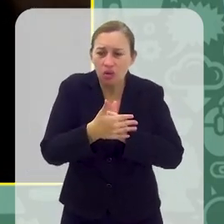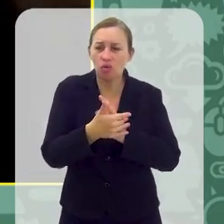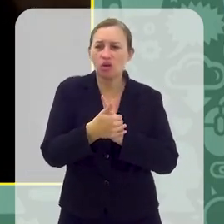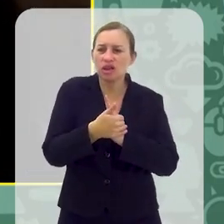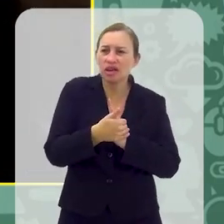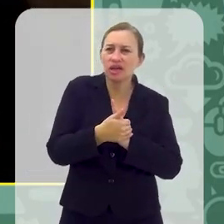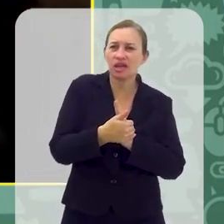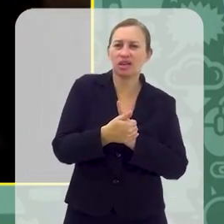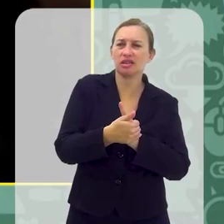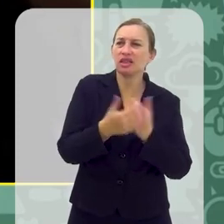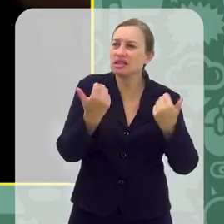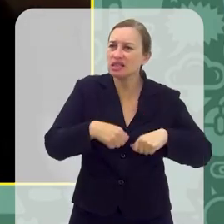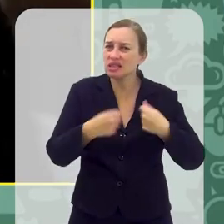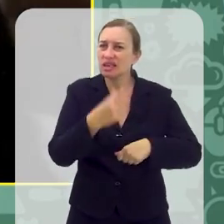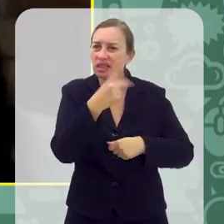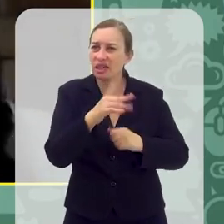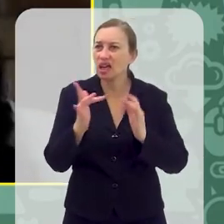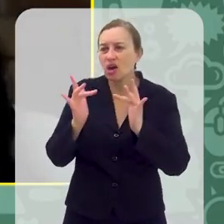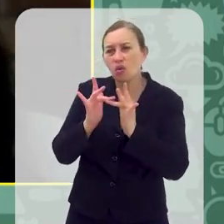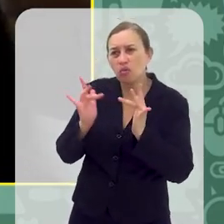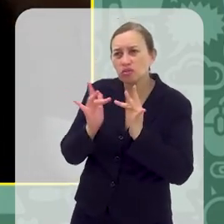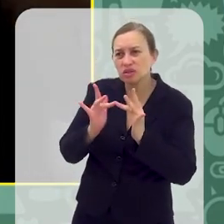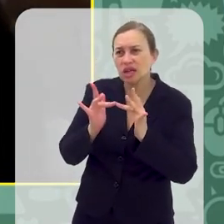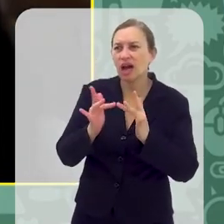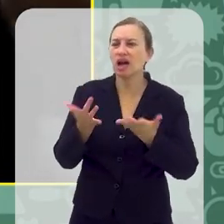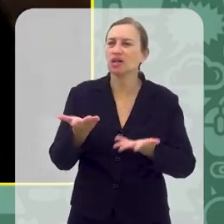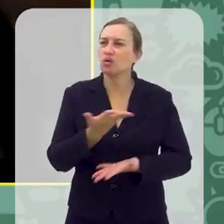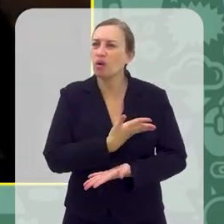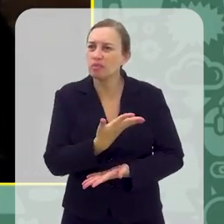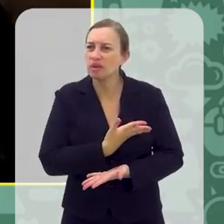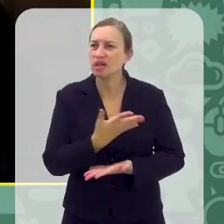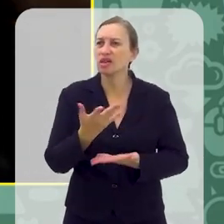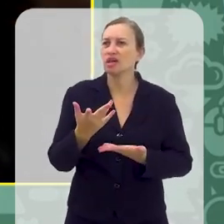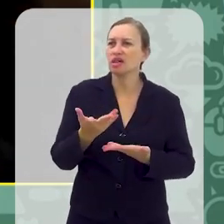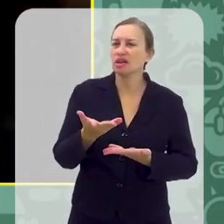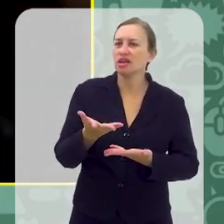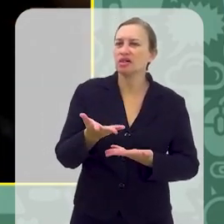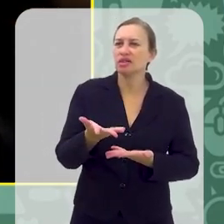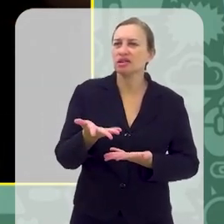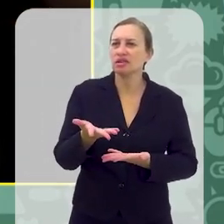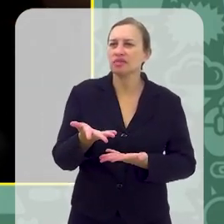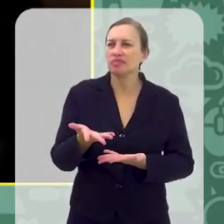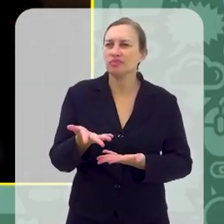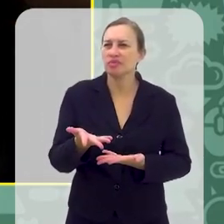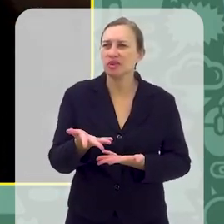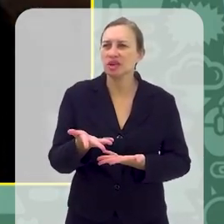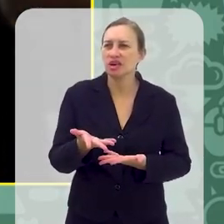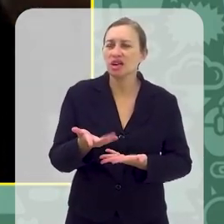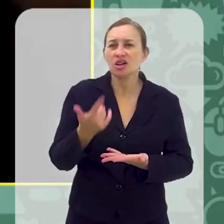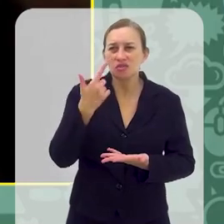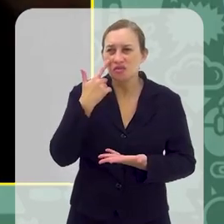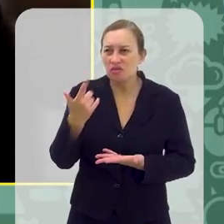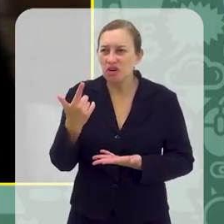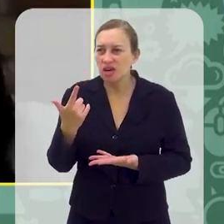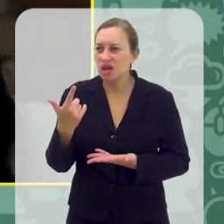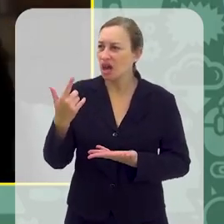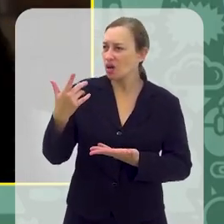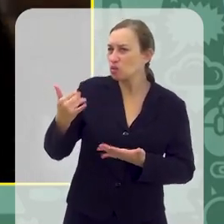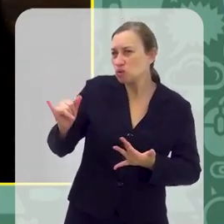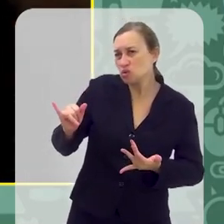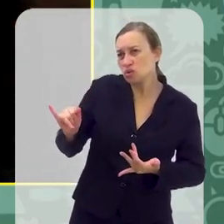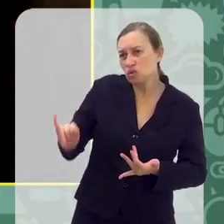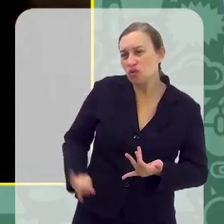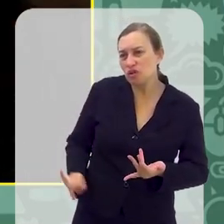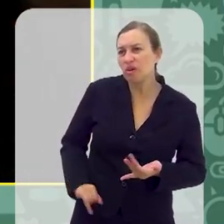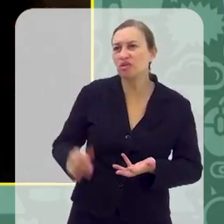necessidade deles. Então, ah, eu vou me encontrar com uma turminha, não é falar, relativizar a dor deles ou o desconforto